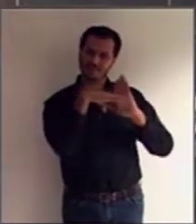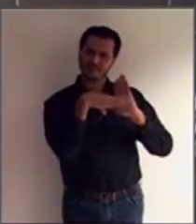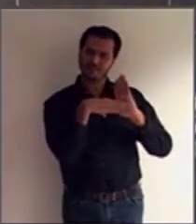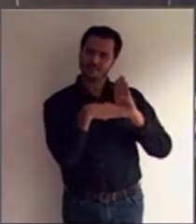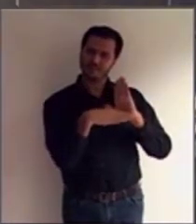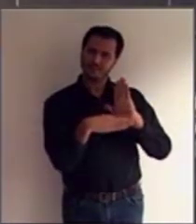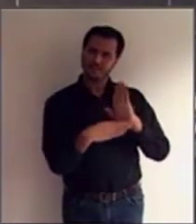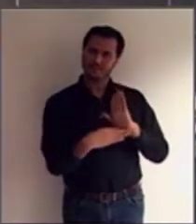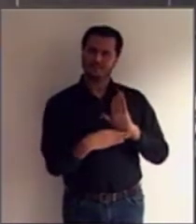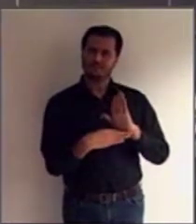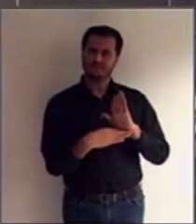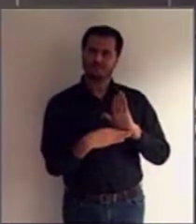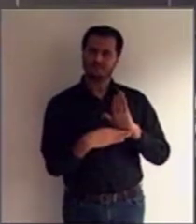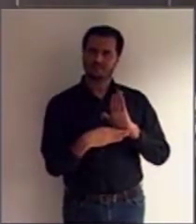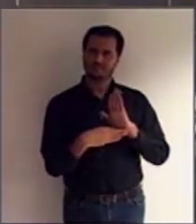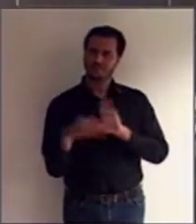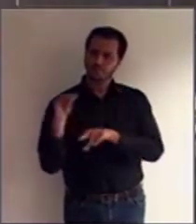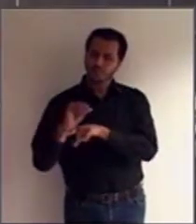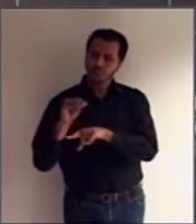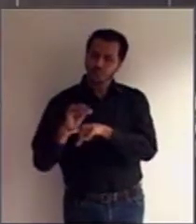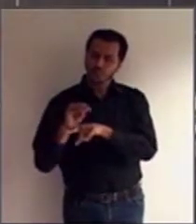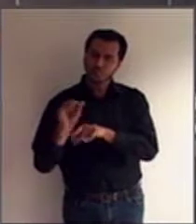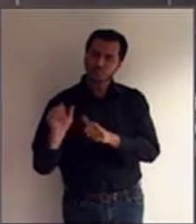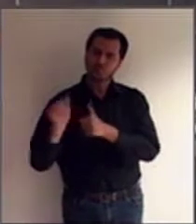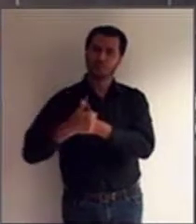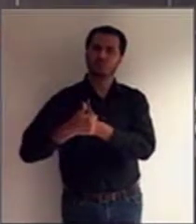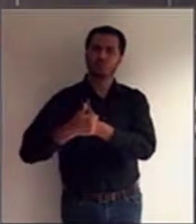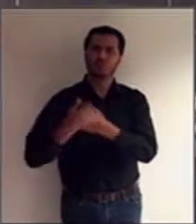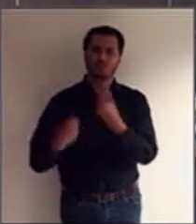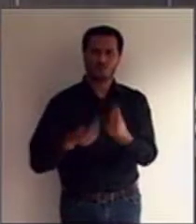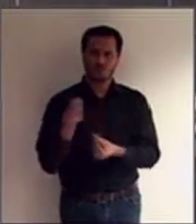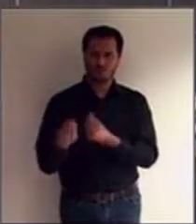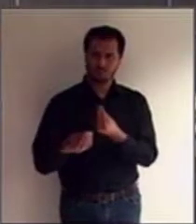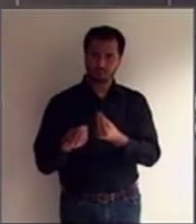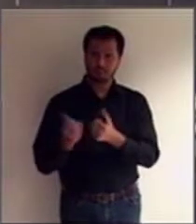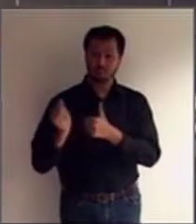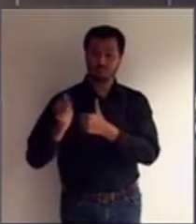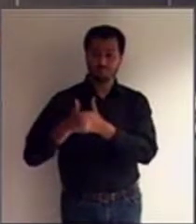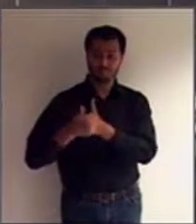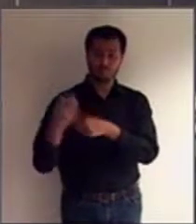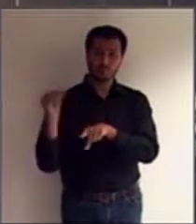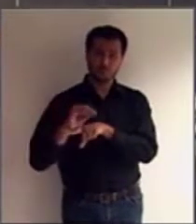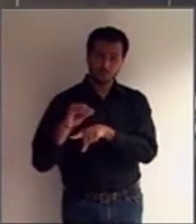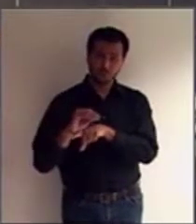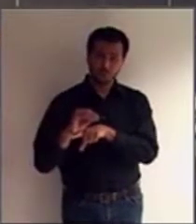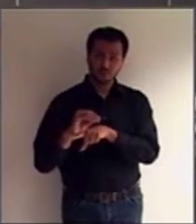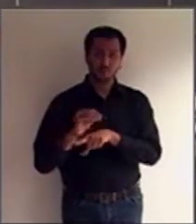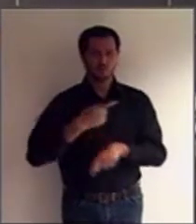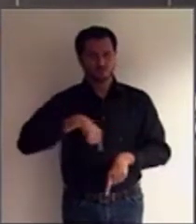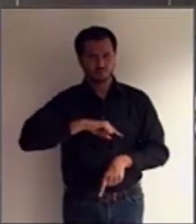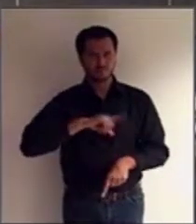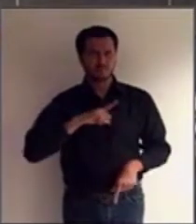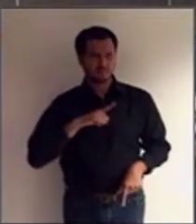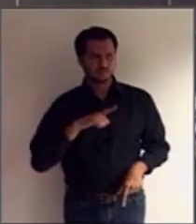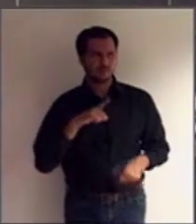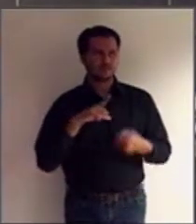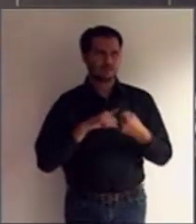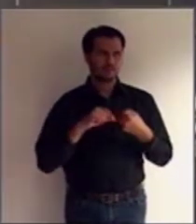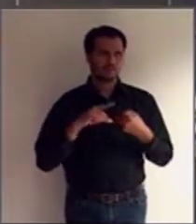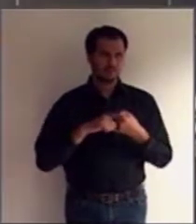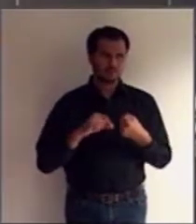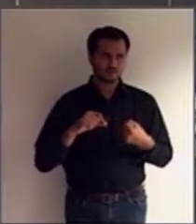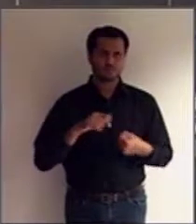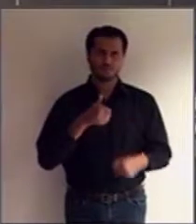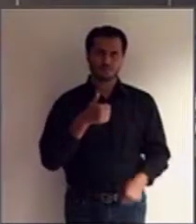acabamos fazendo várias analogias, e vamos lá nos artigos 1767 seguintes do